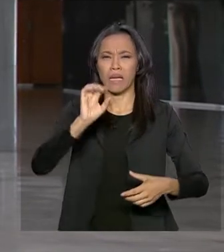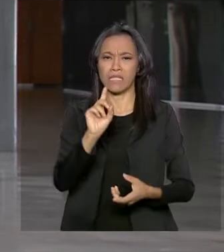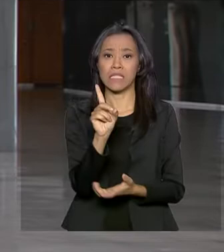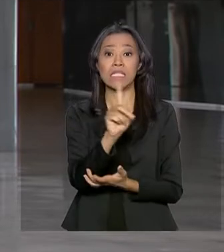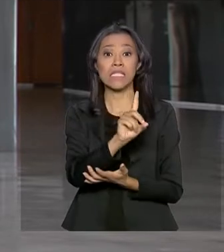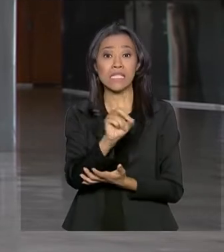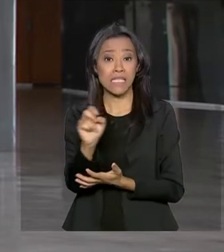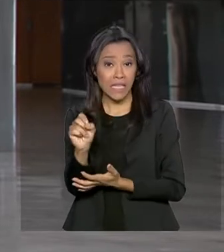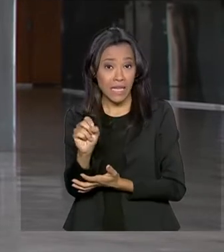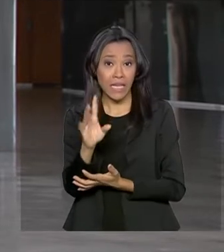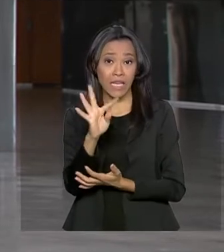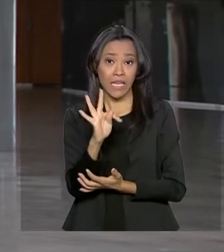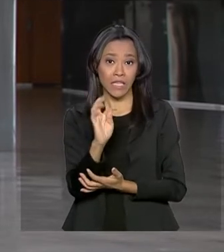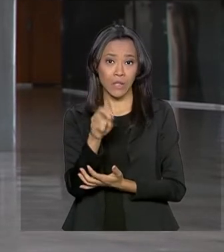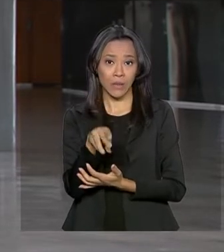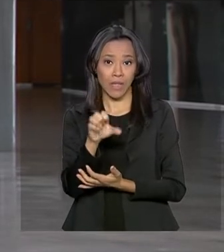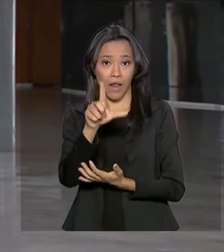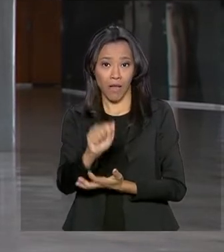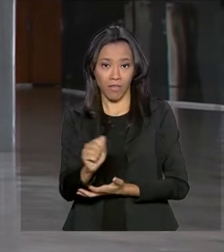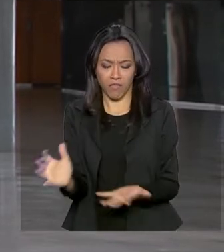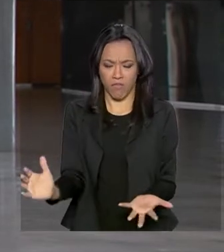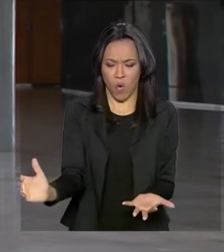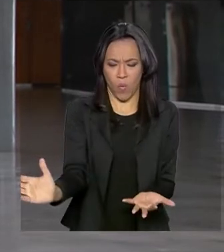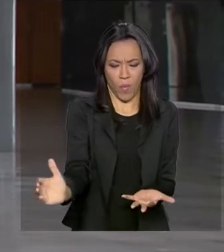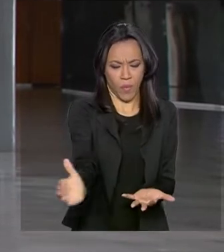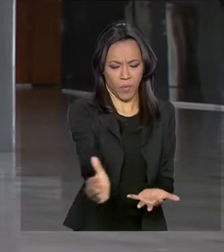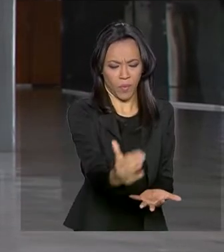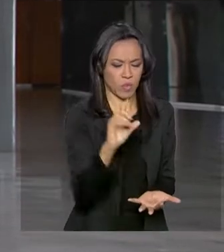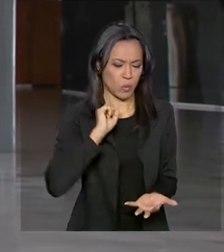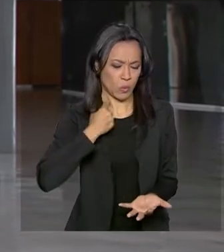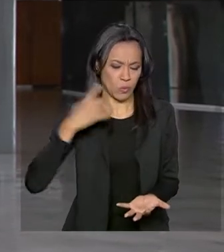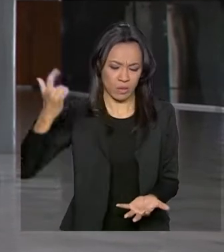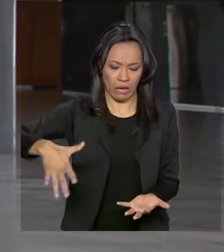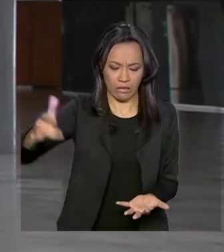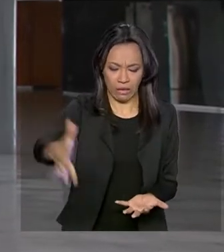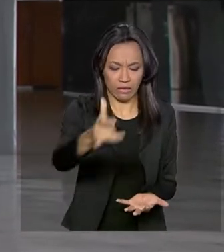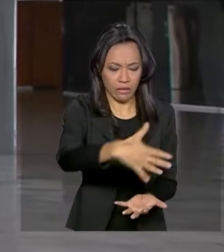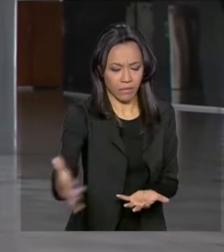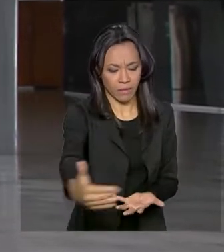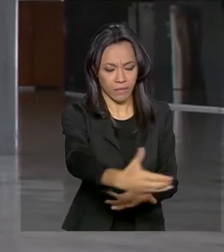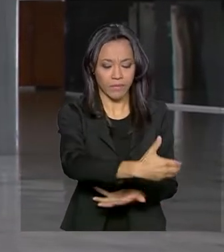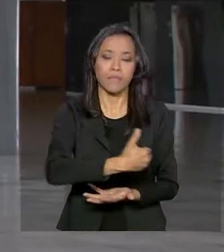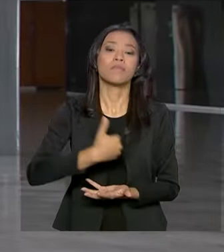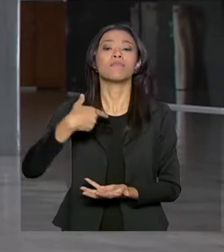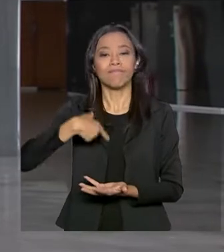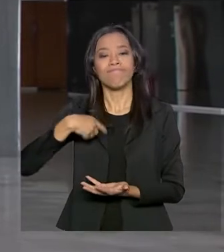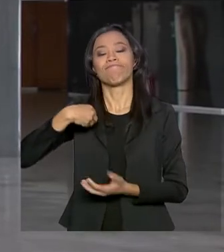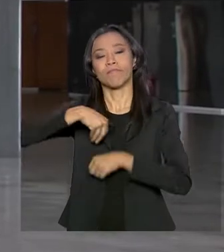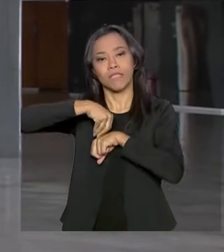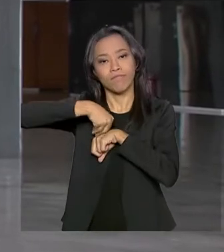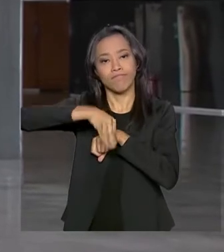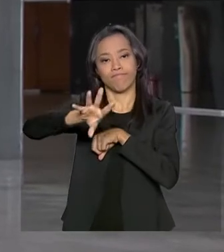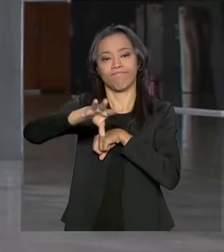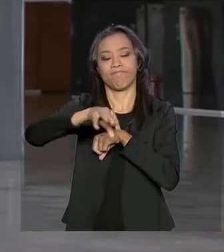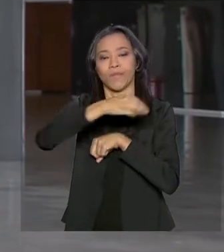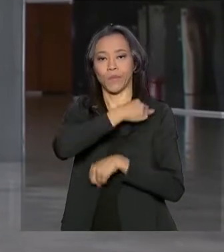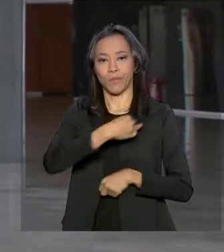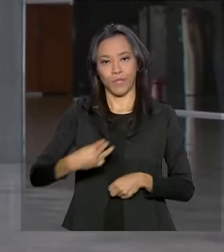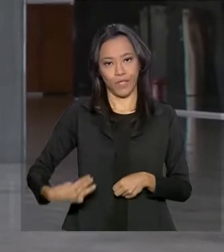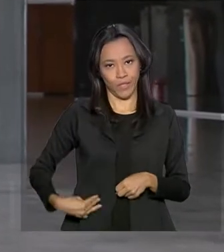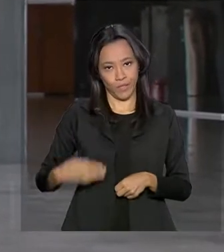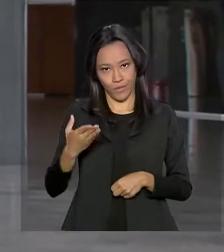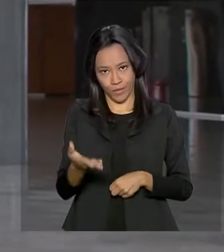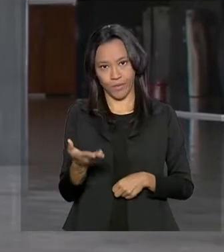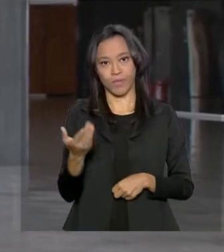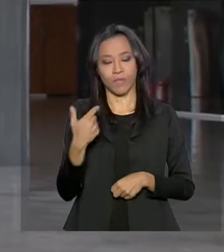borra de petróleo em praias lá no estado, segundo informou o ministro do Meio Ambiente, Ricardo Salles, por meio de sua conta no